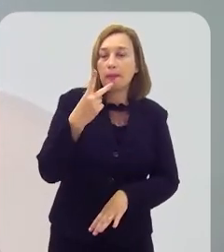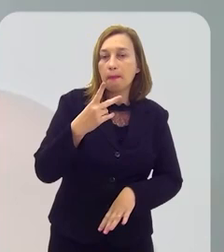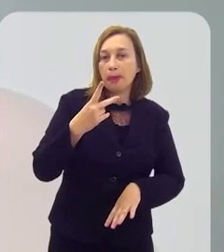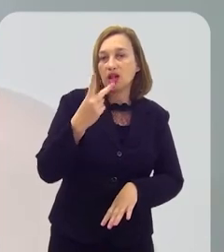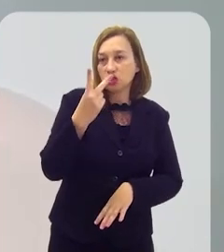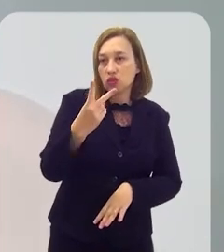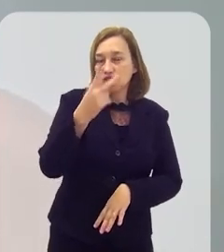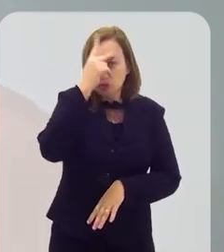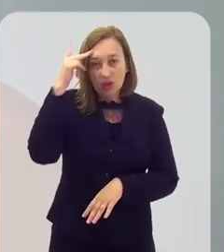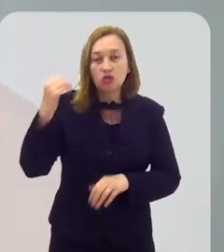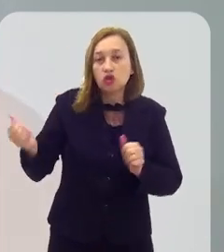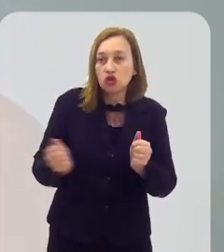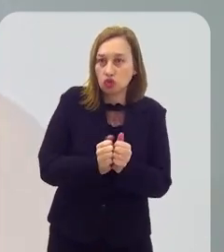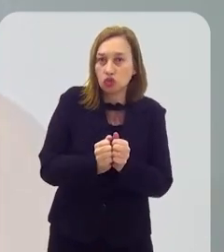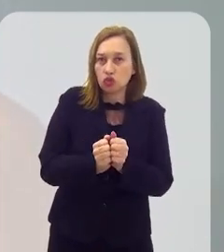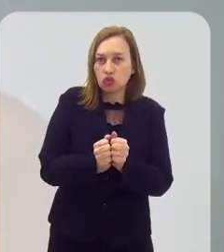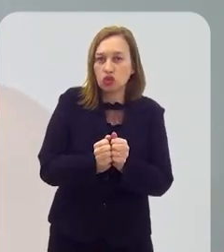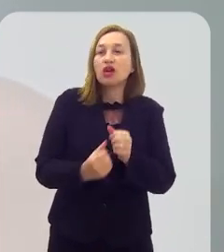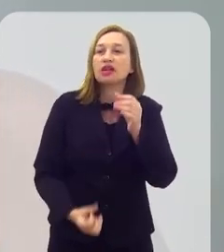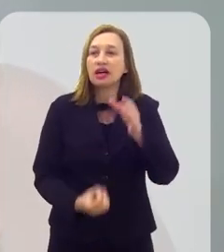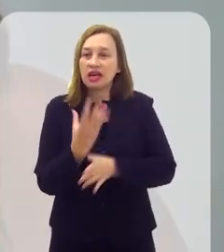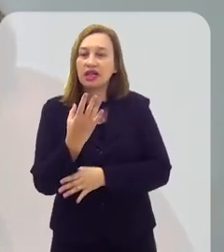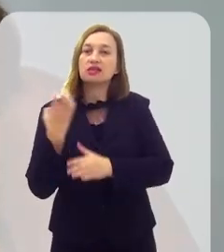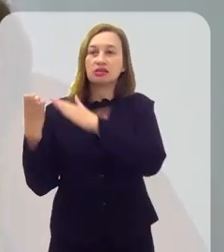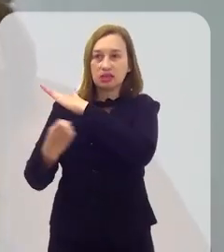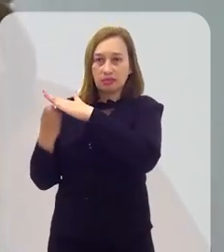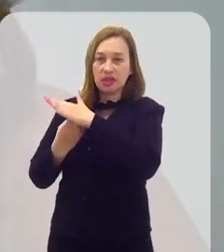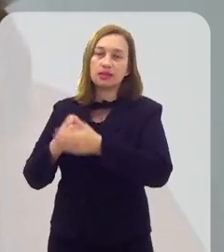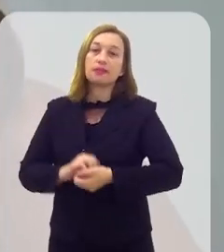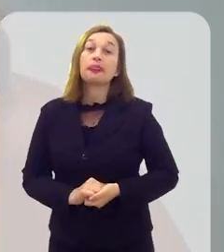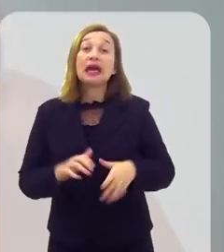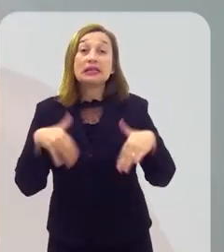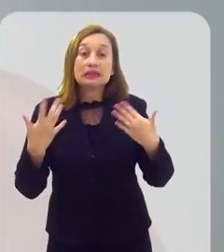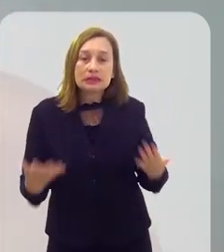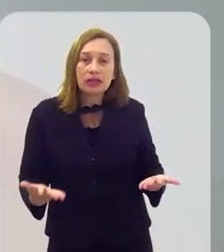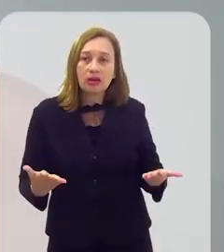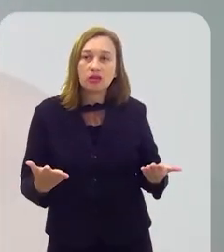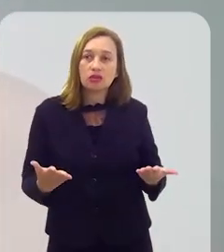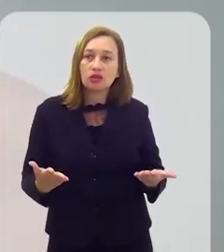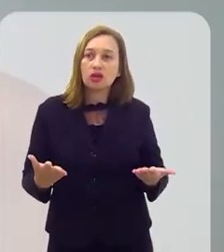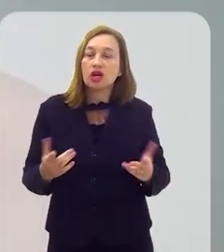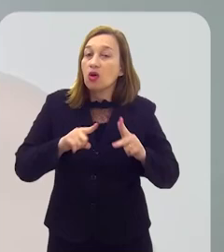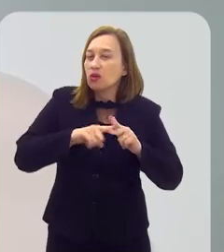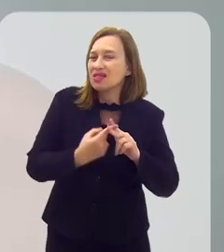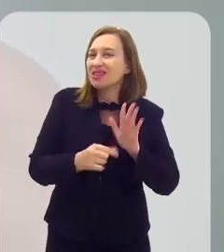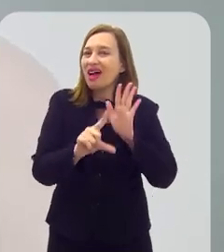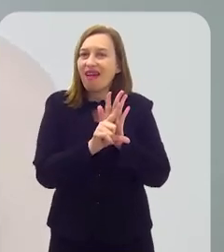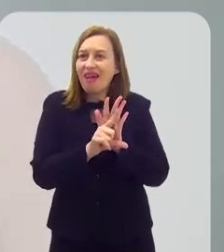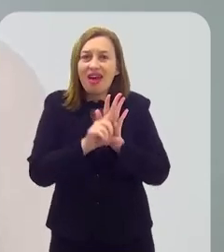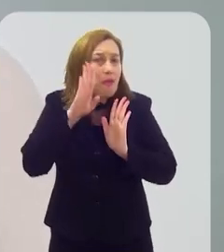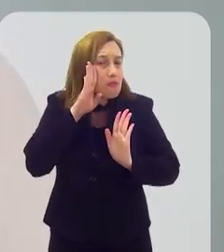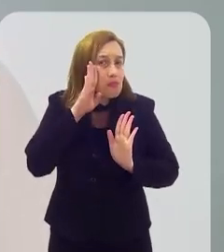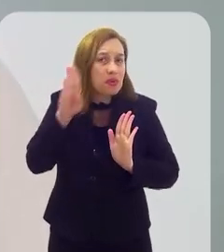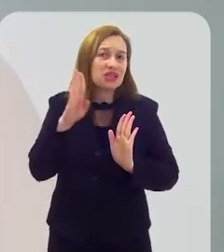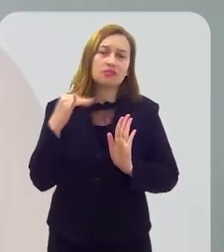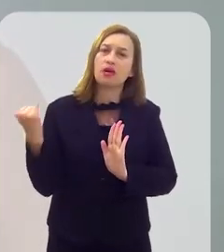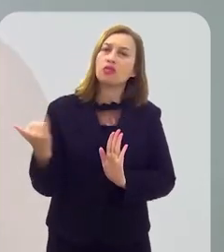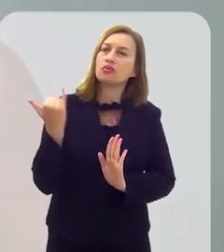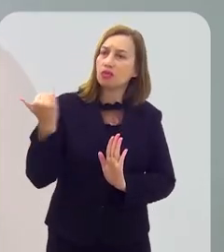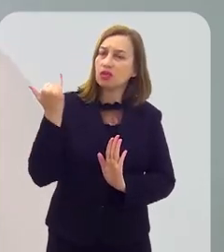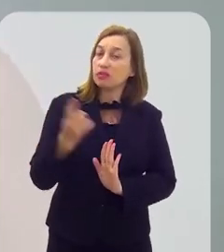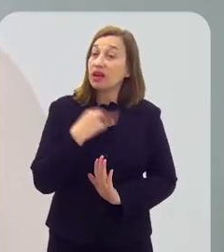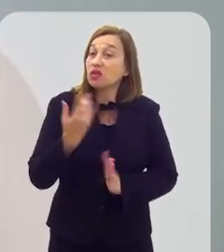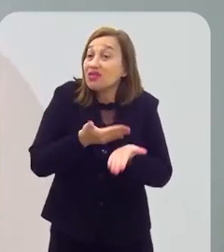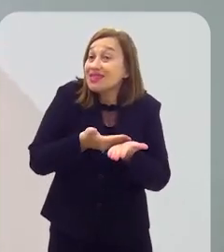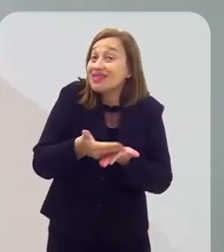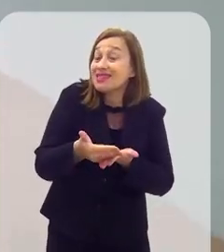seja, pode botar mais duas pessoas envolvidas ali com a criação dessa empresa. Então, regulamentar a lei é de